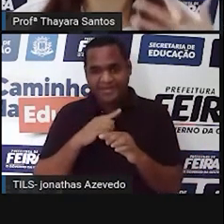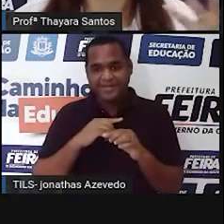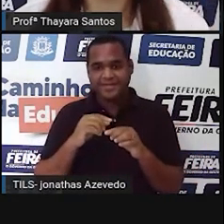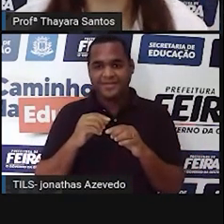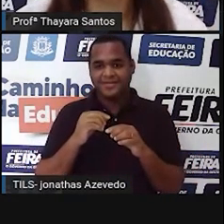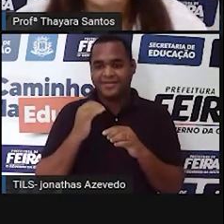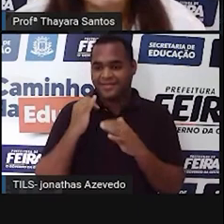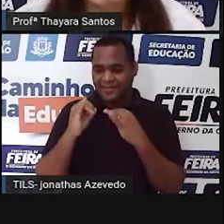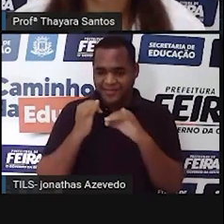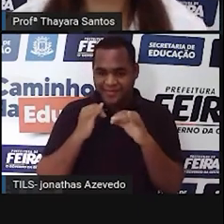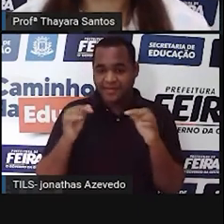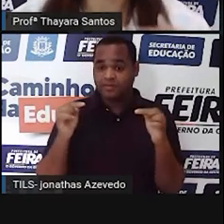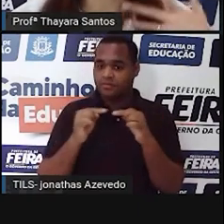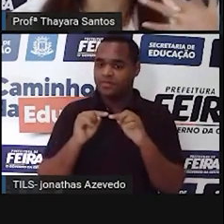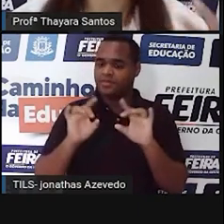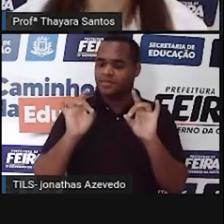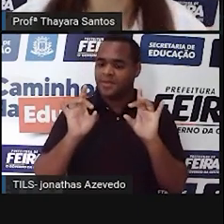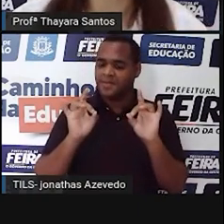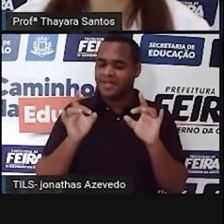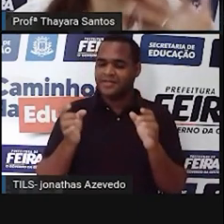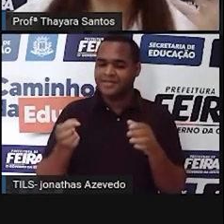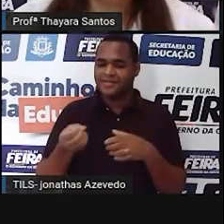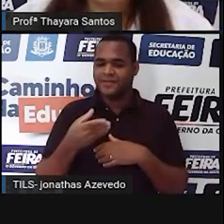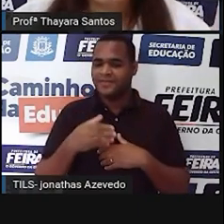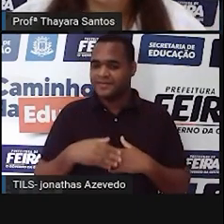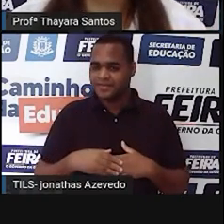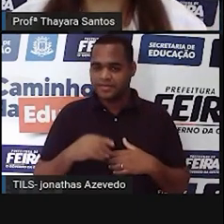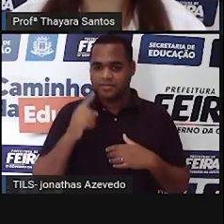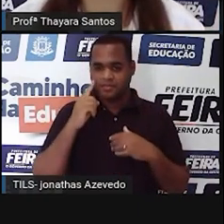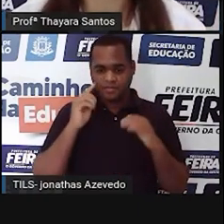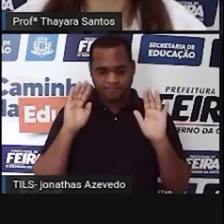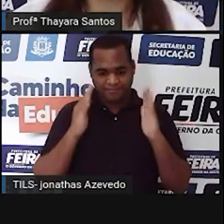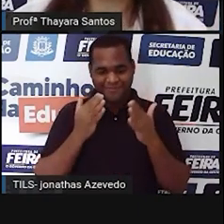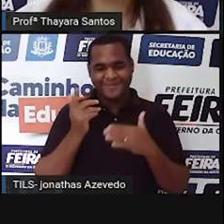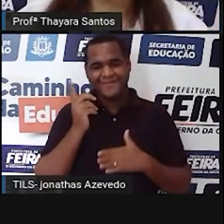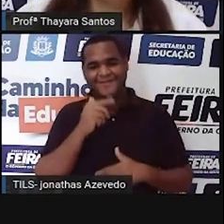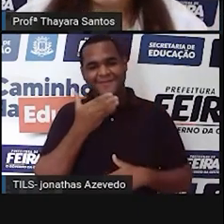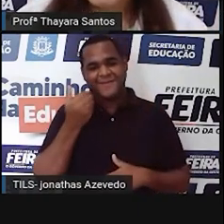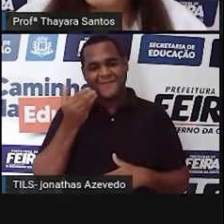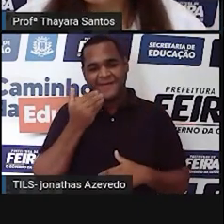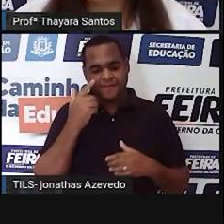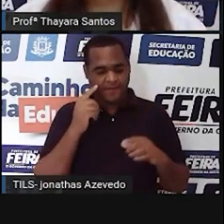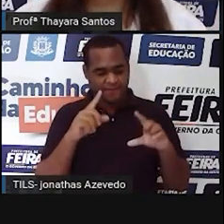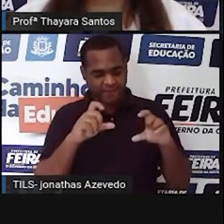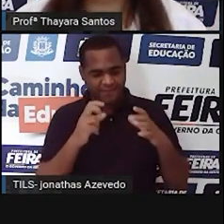que são mais modernos ainda. A gente consegue ter uma definição melhor dessas imagens.